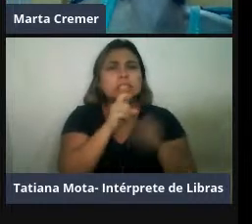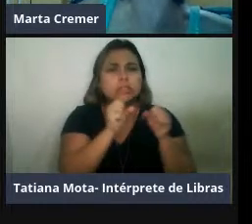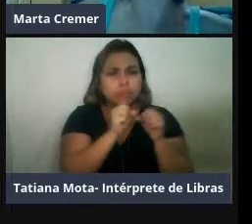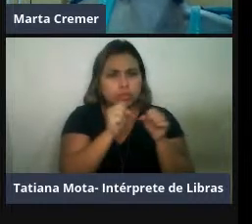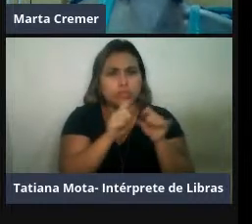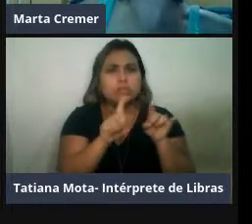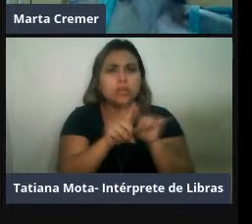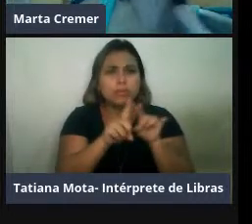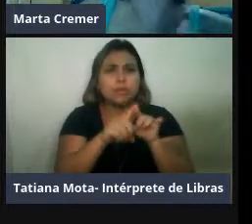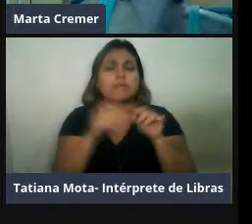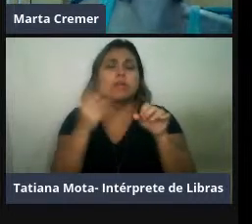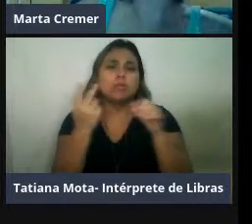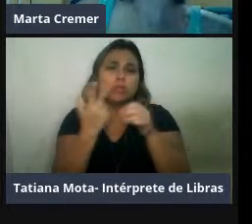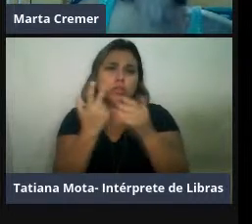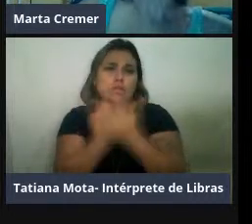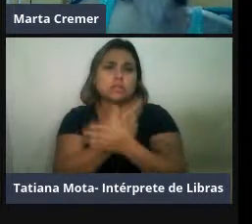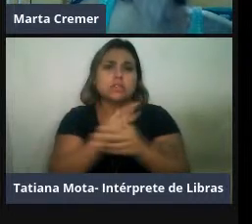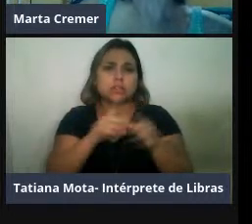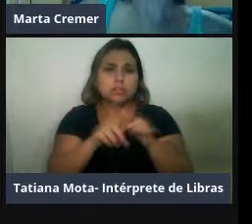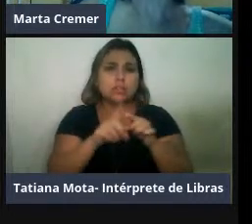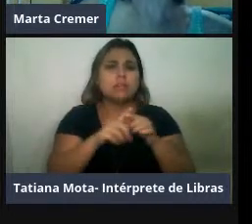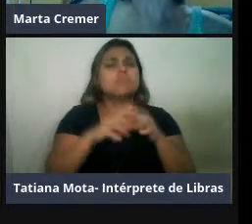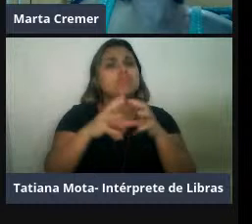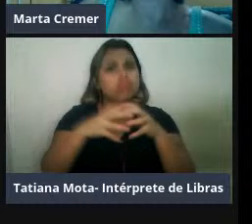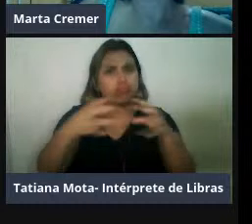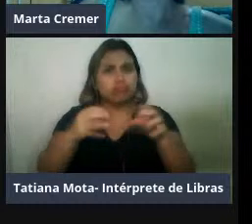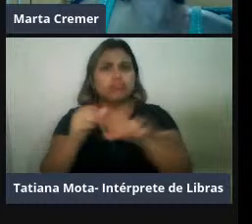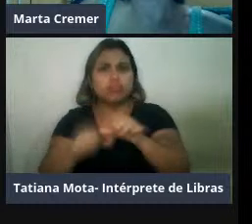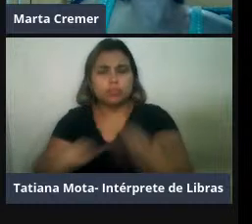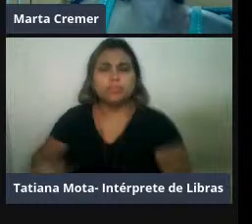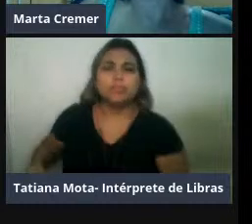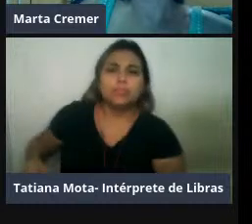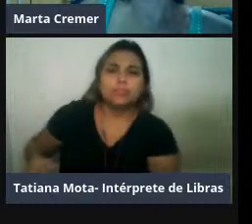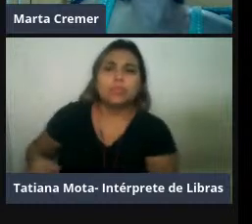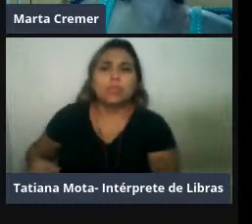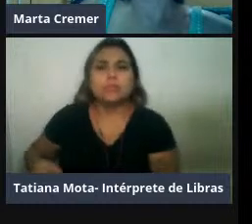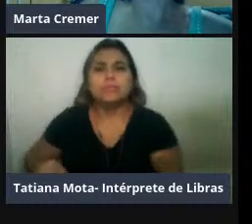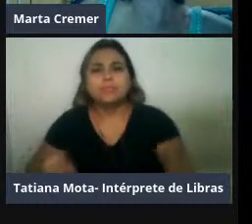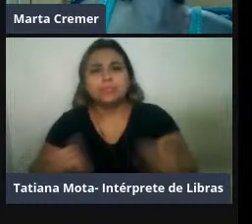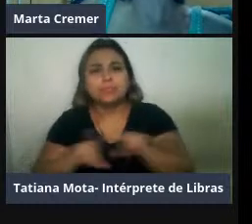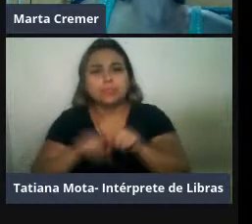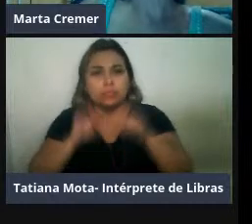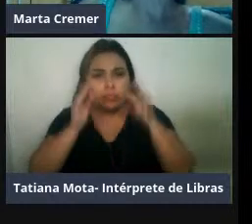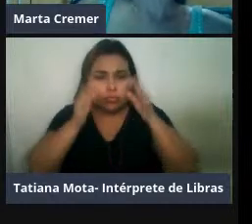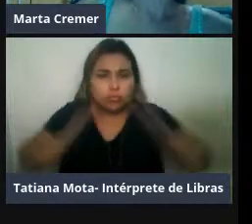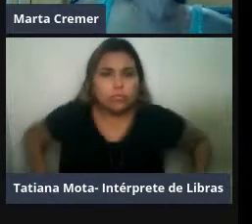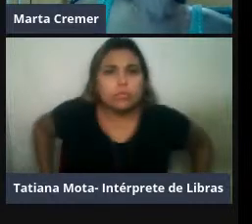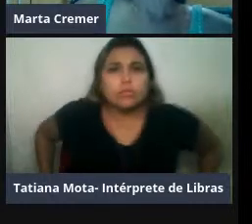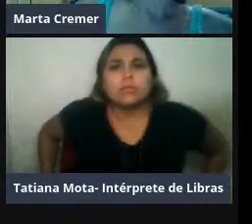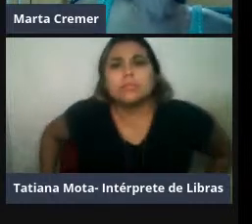muito bem distribuído, com maior concentração próxima às regiões costeiras,